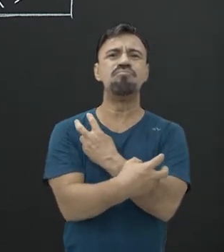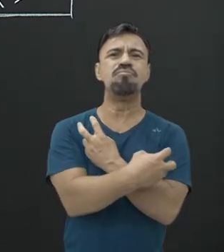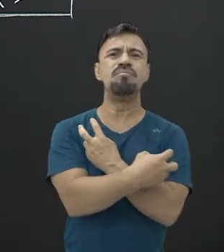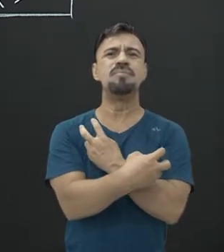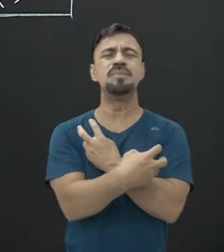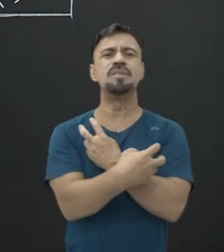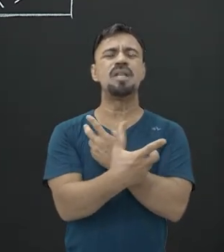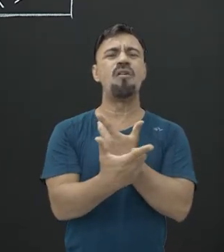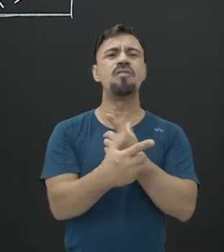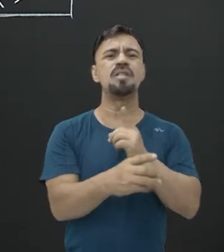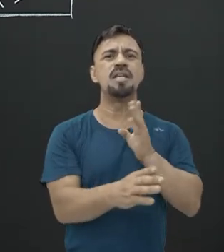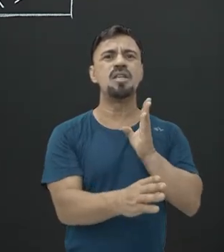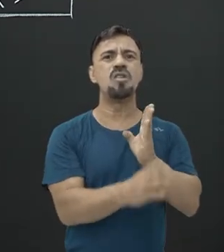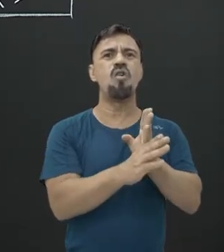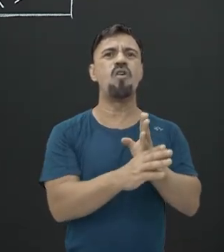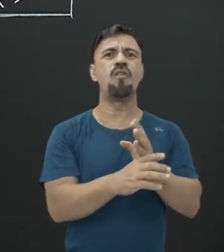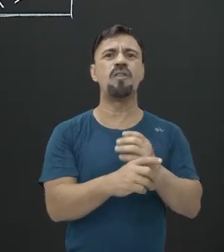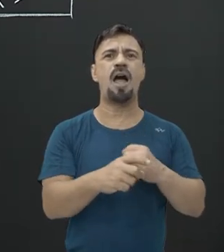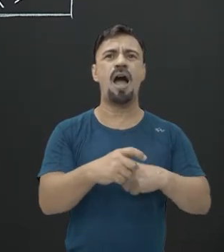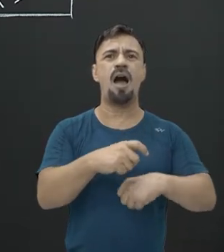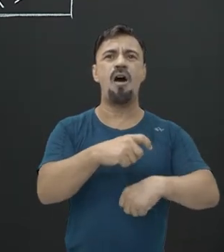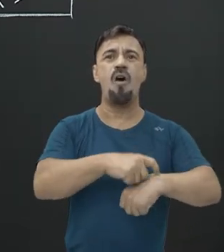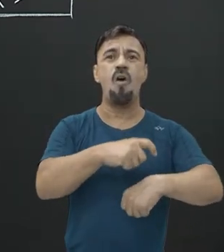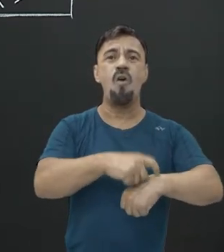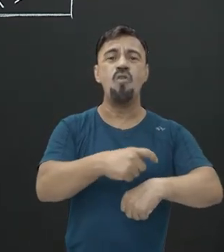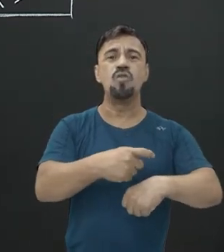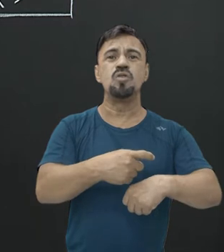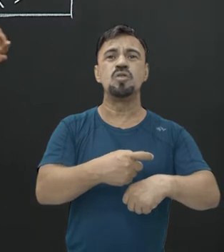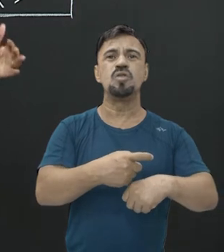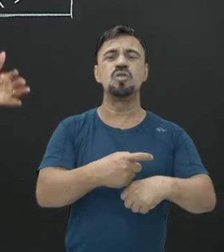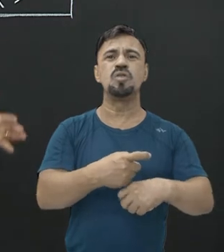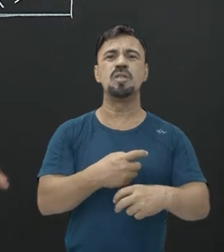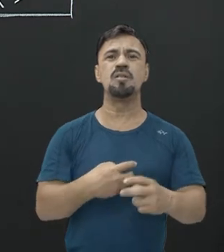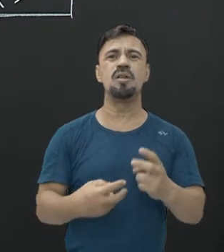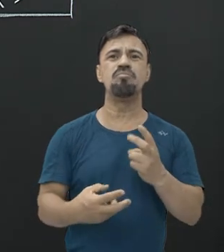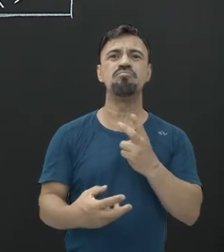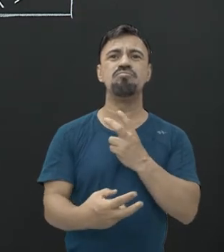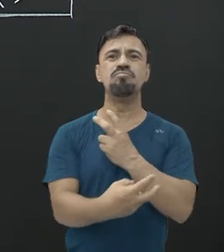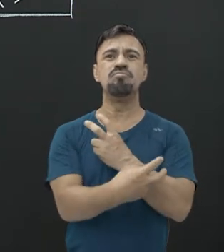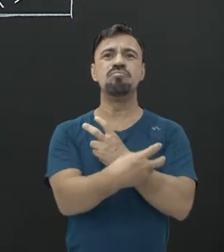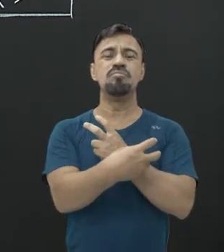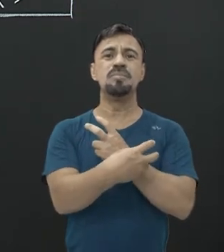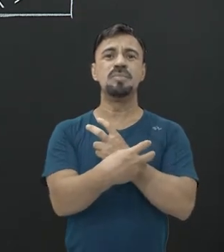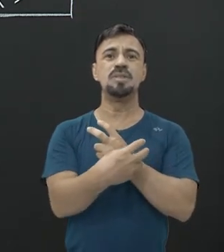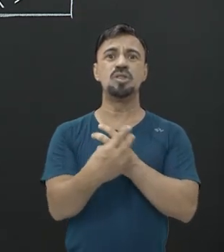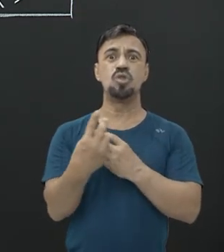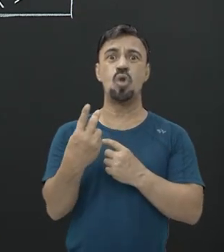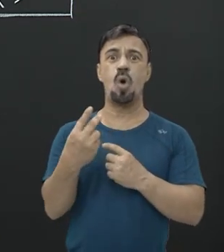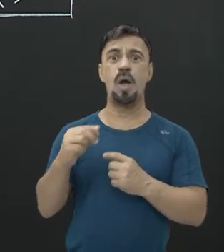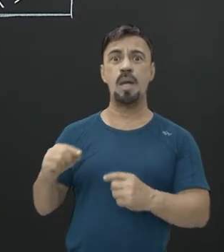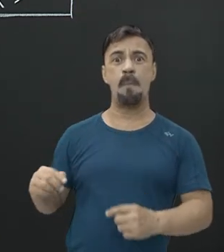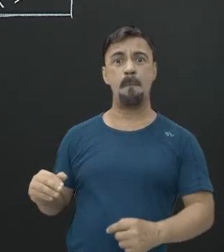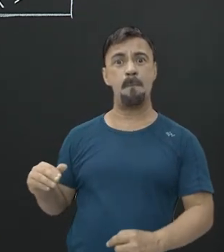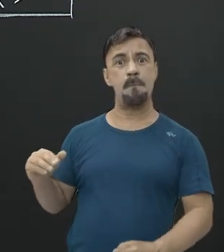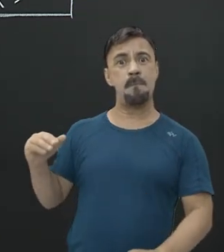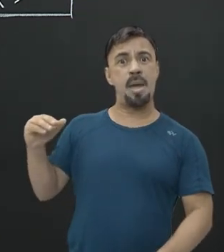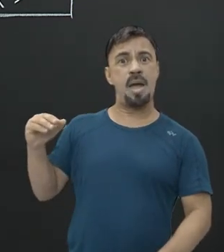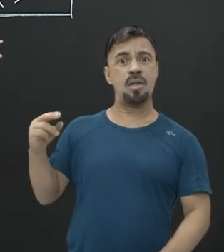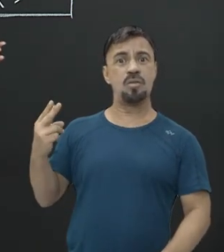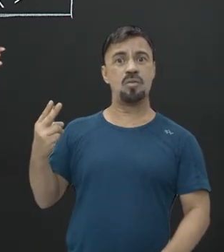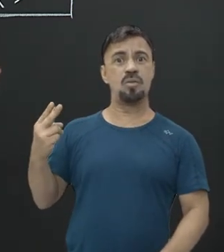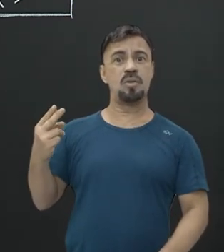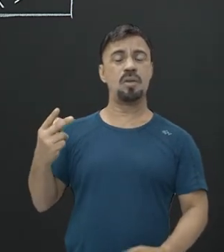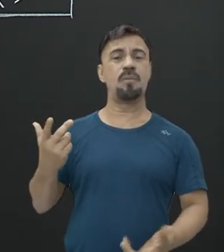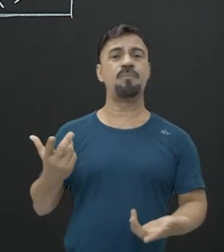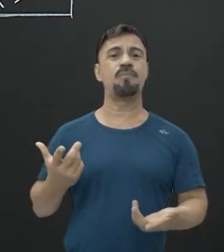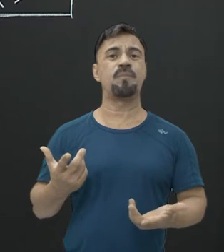achar fósseis, como a gente já encontrou até aqui no Brasil. Preguiça de 2 metros. A estrutura óssea é a mesma, só que é uma